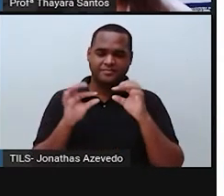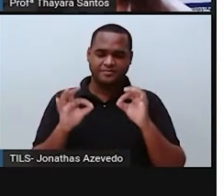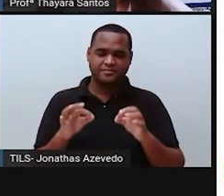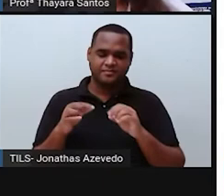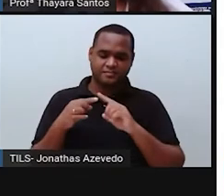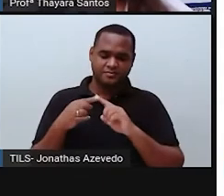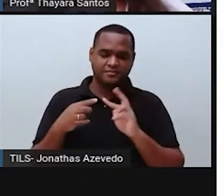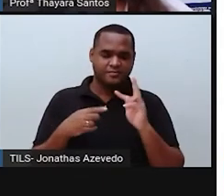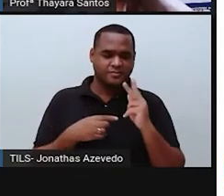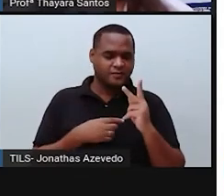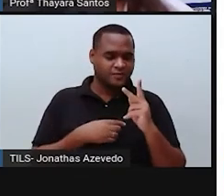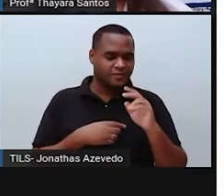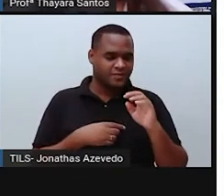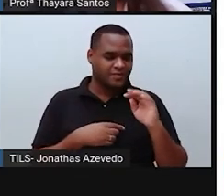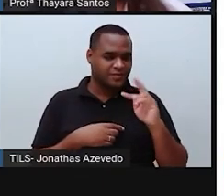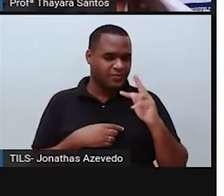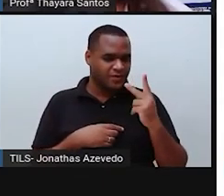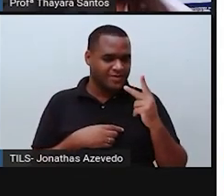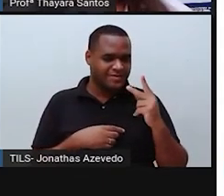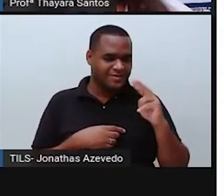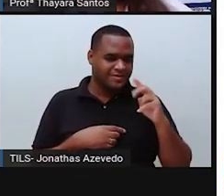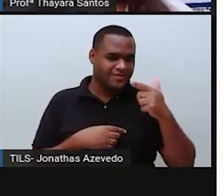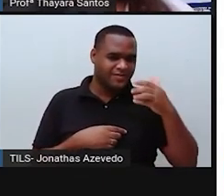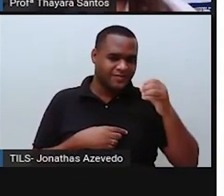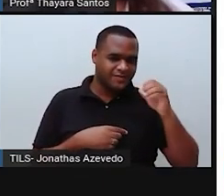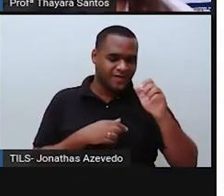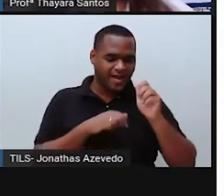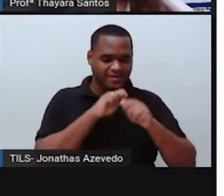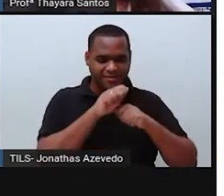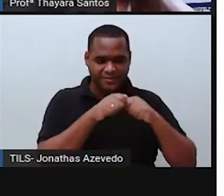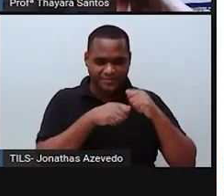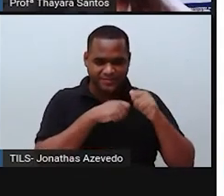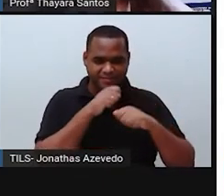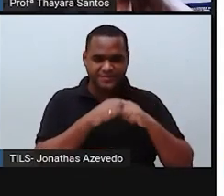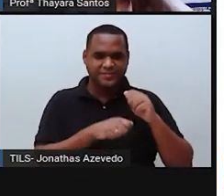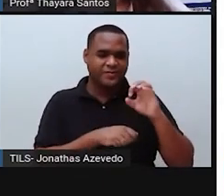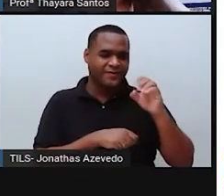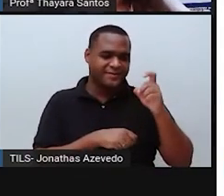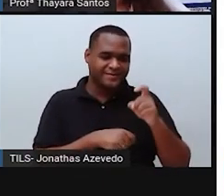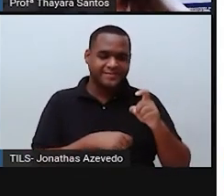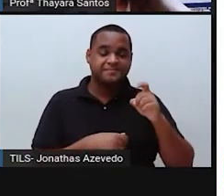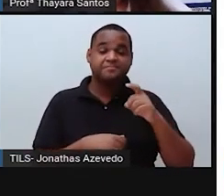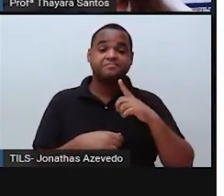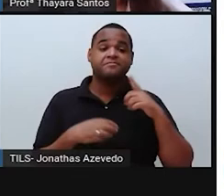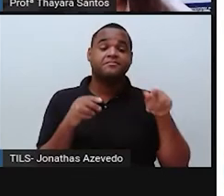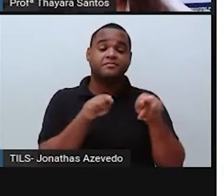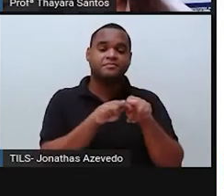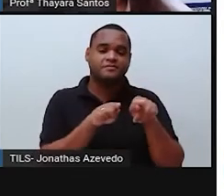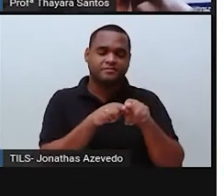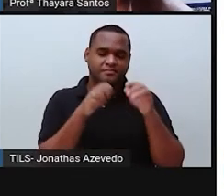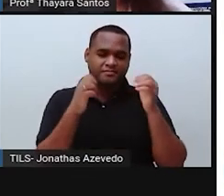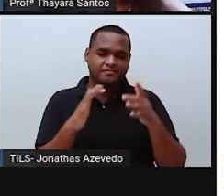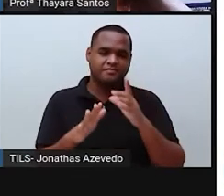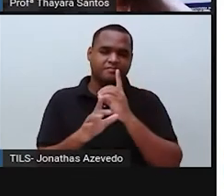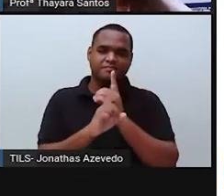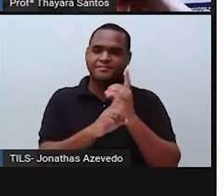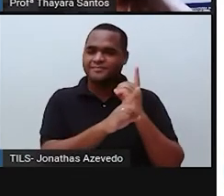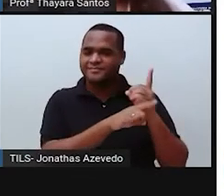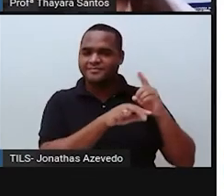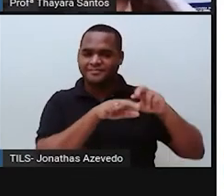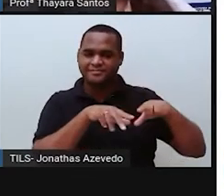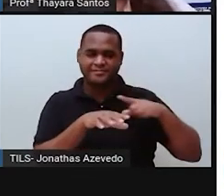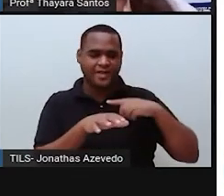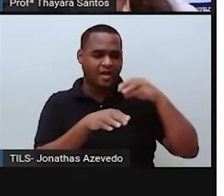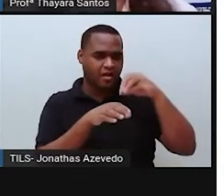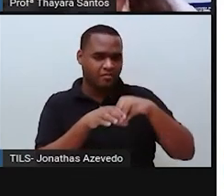dois átomos de hidrogênio e um átomo de oxigênio. E é também na hidrosfera que a gente encontra uma grande diversidade